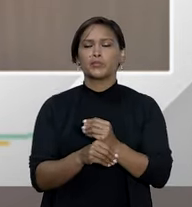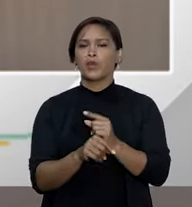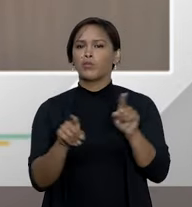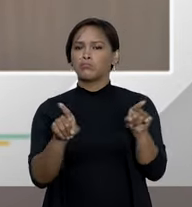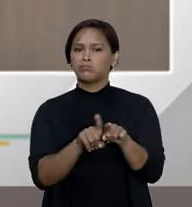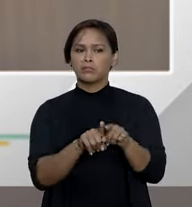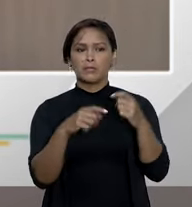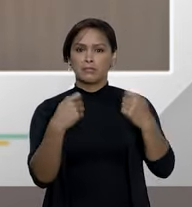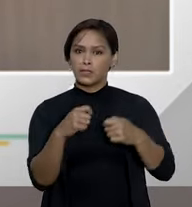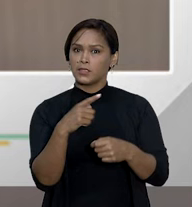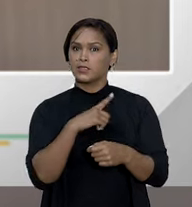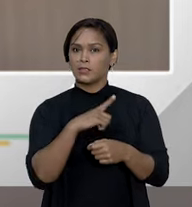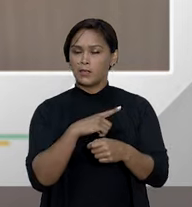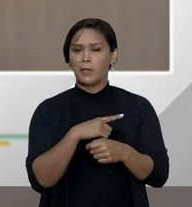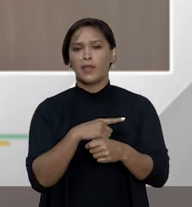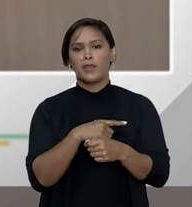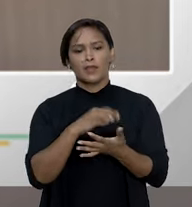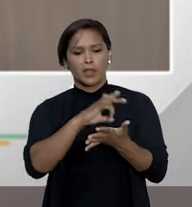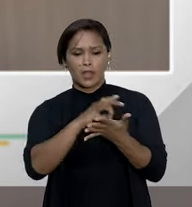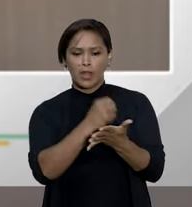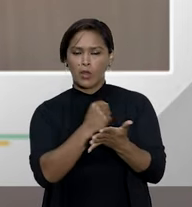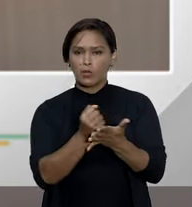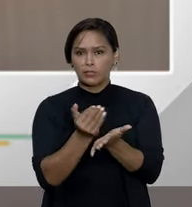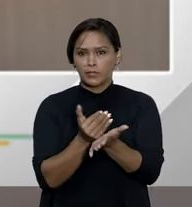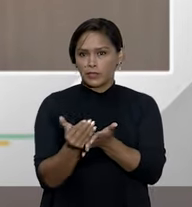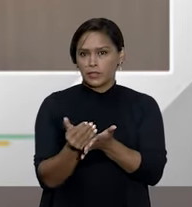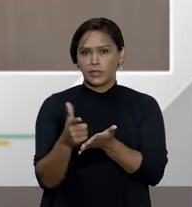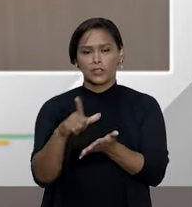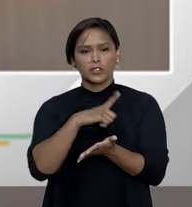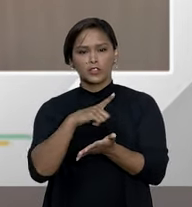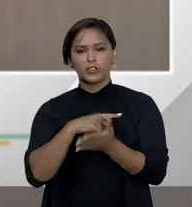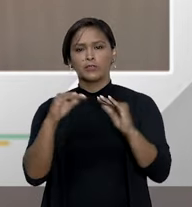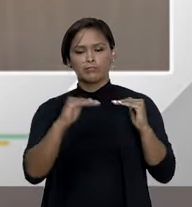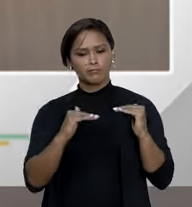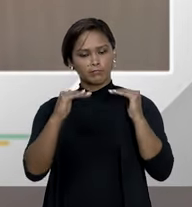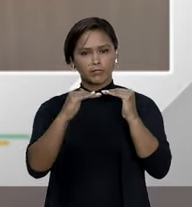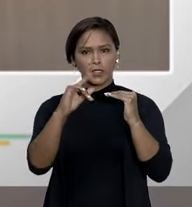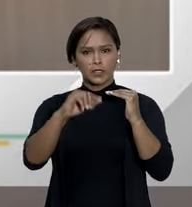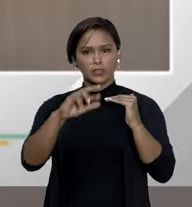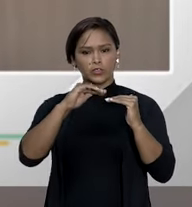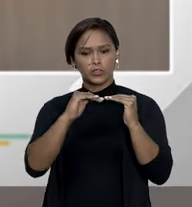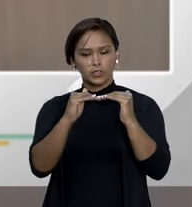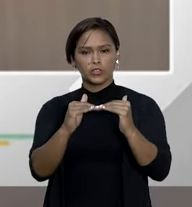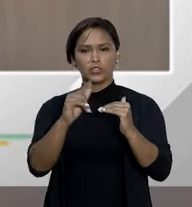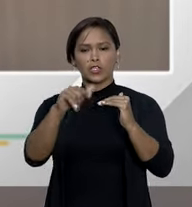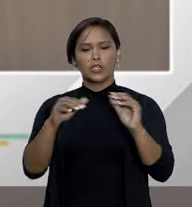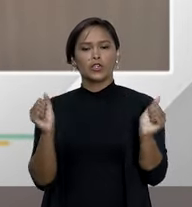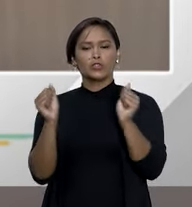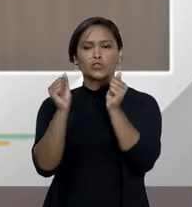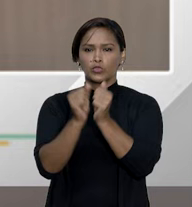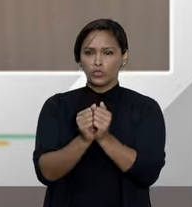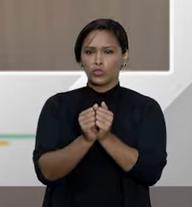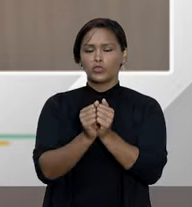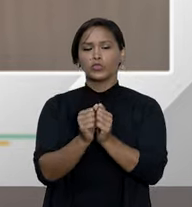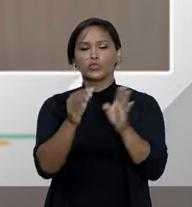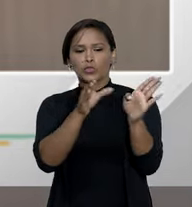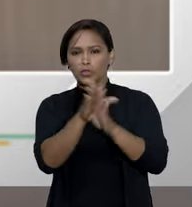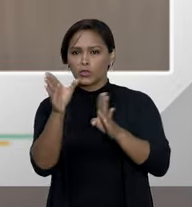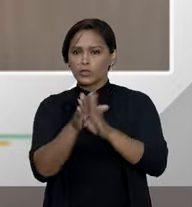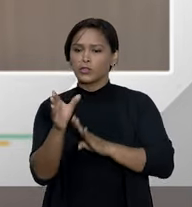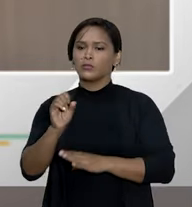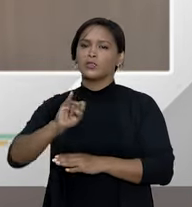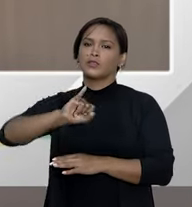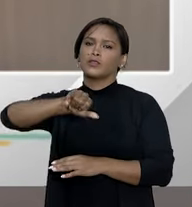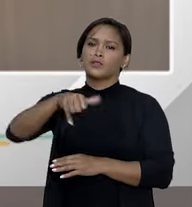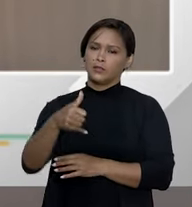que ela contratou inicialmente. Nós temos mantido essa posição em sintonia com o entendimento